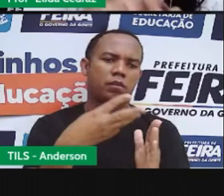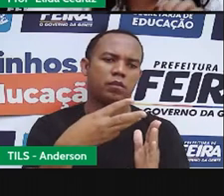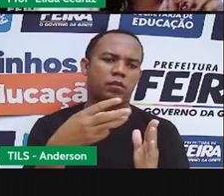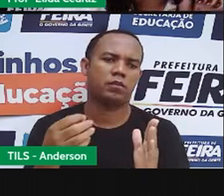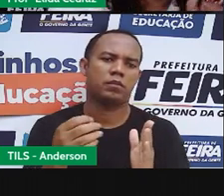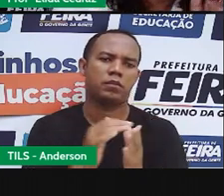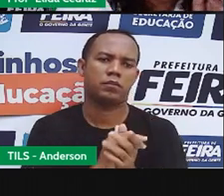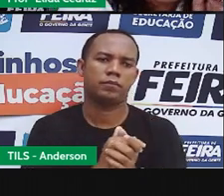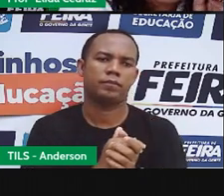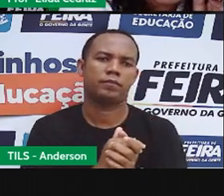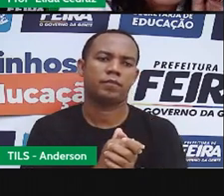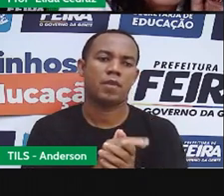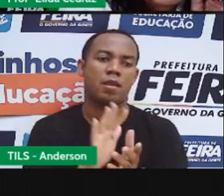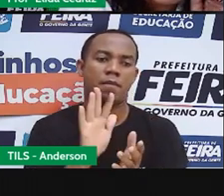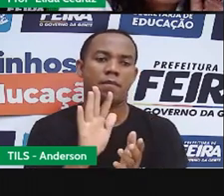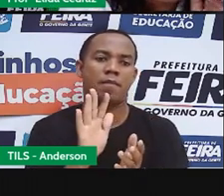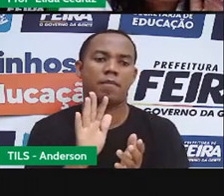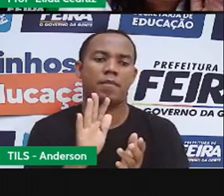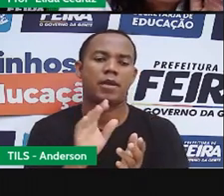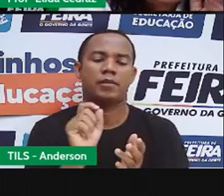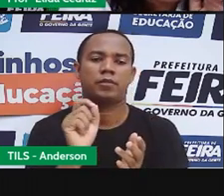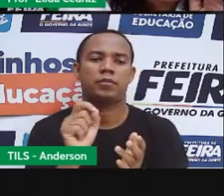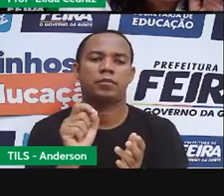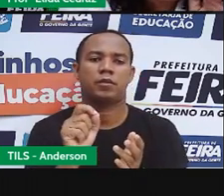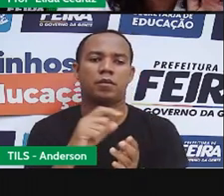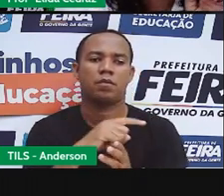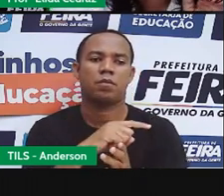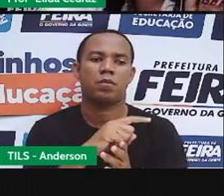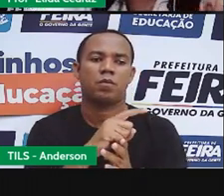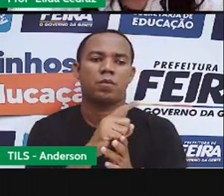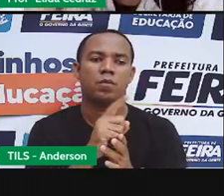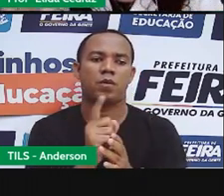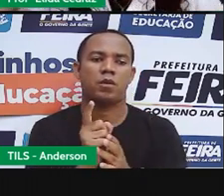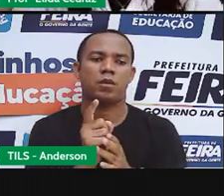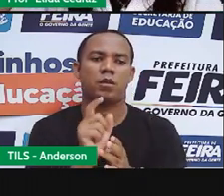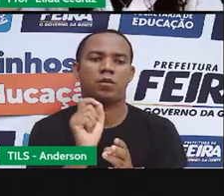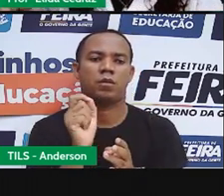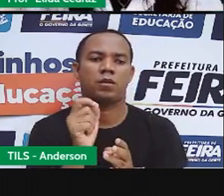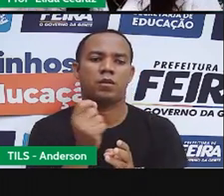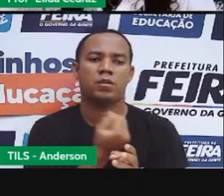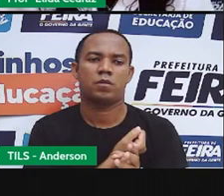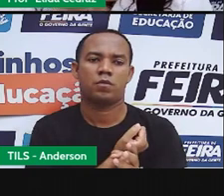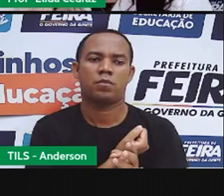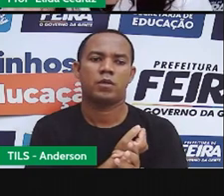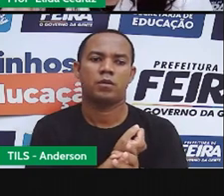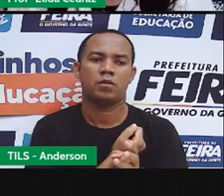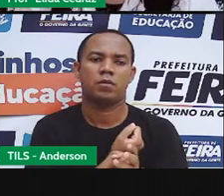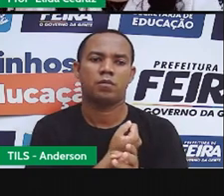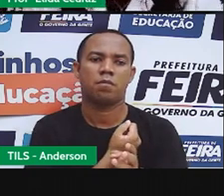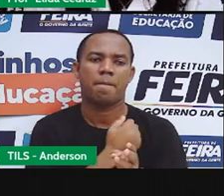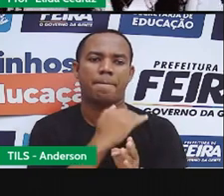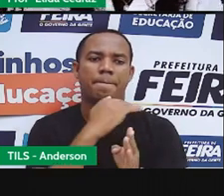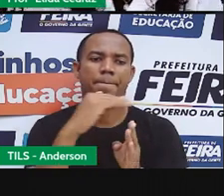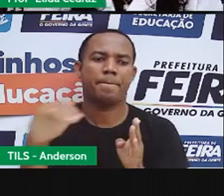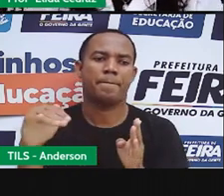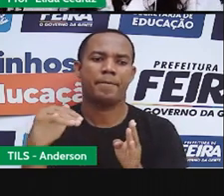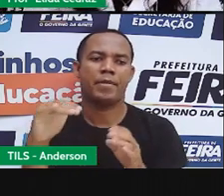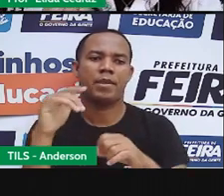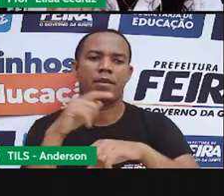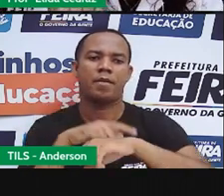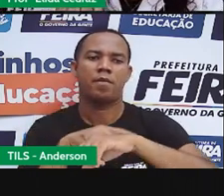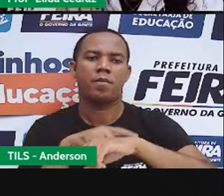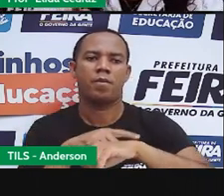vinte. Quando chega o ponteiro grande no seio, se passou meia hora.